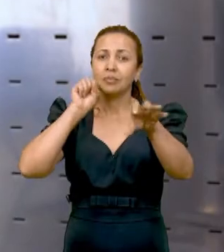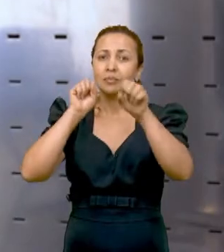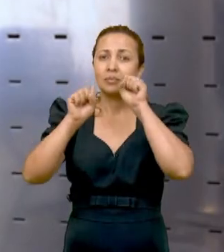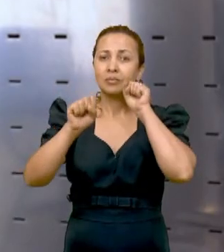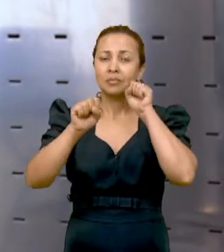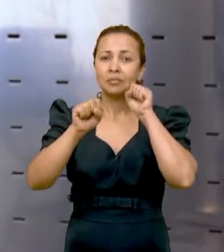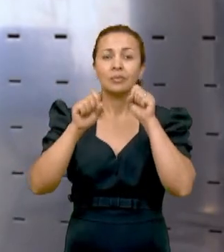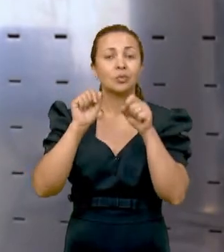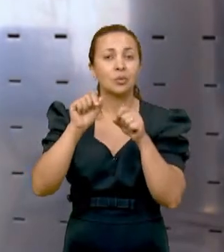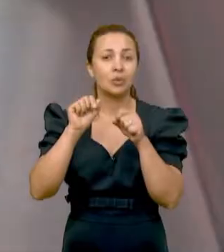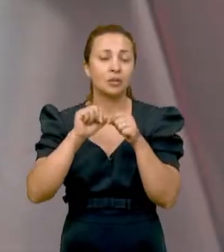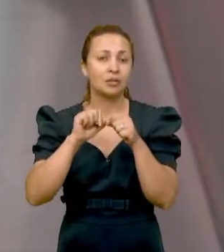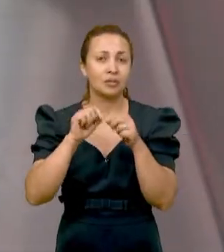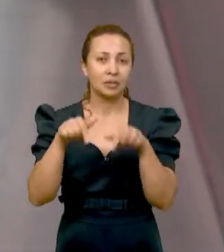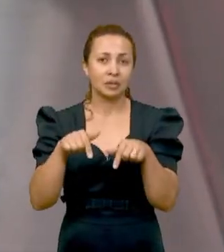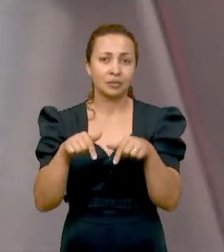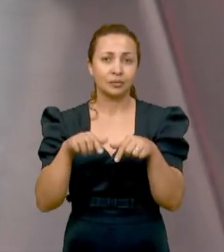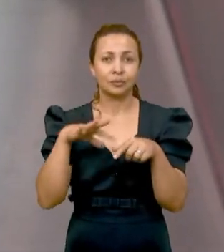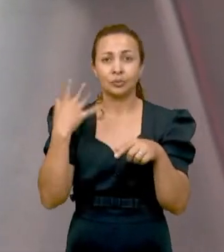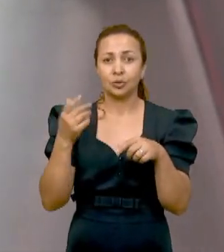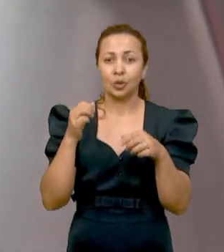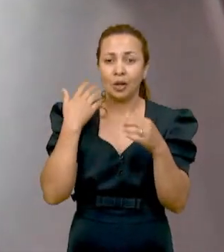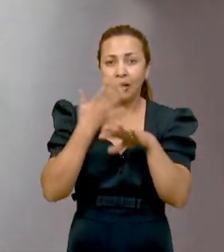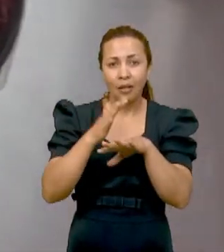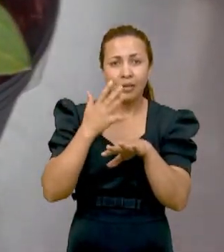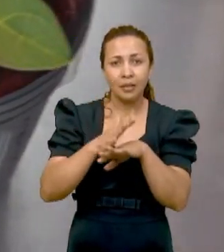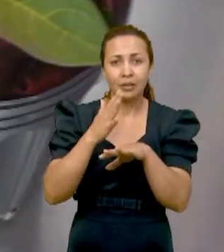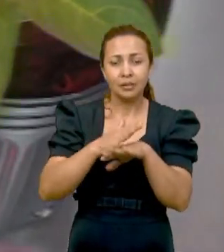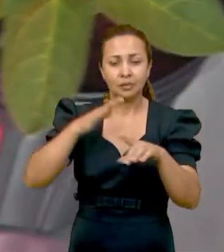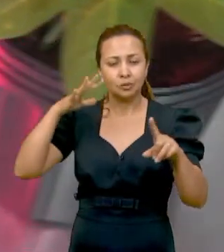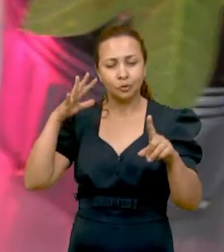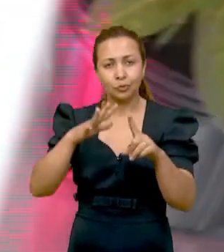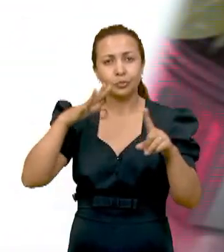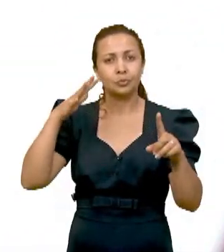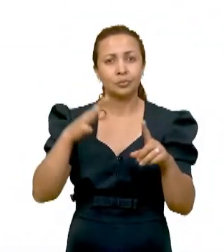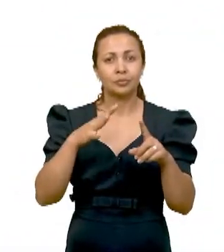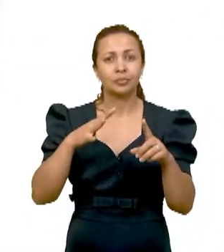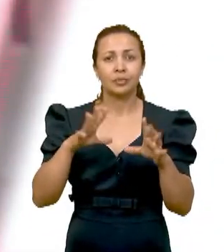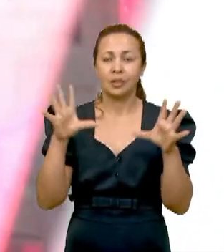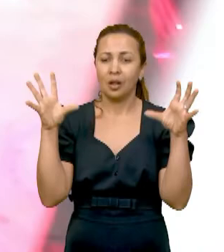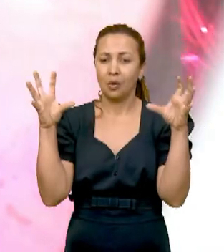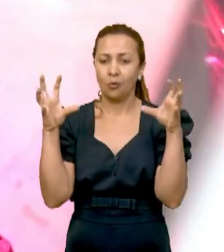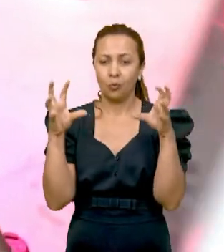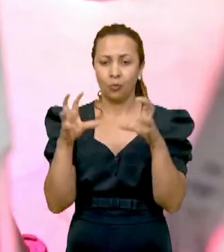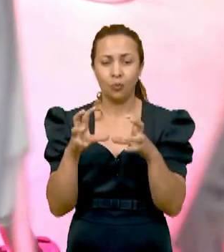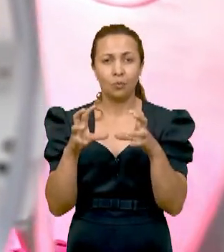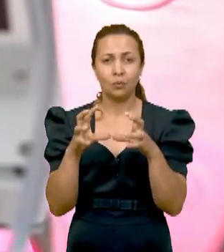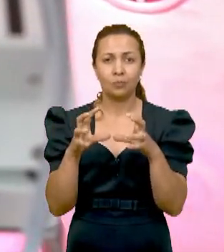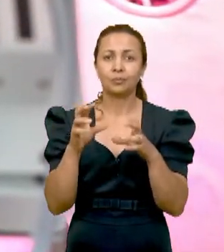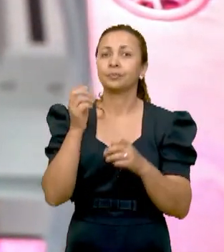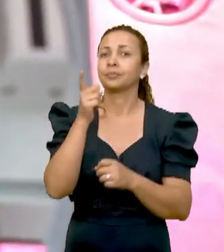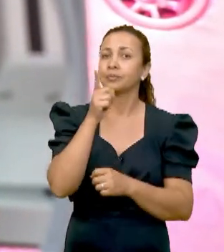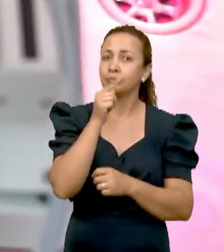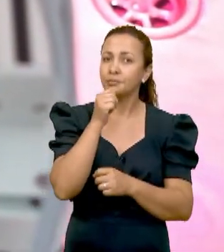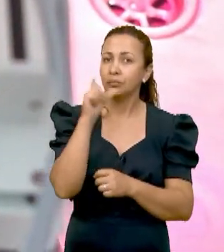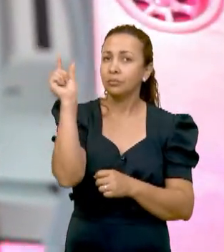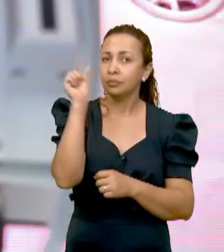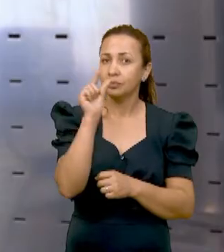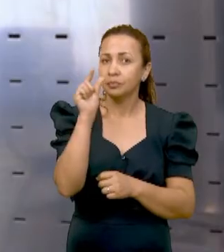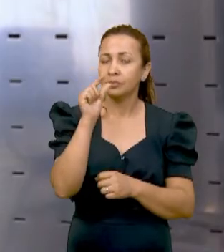Nós simulamos nesses vasos a restrição de água